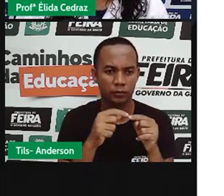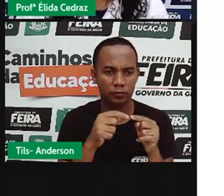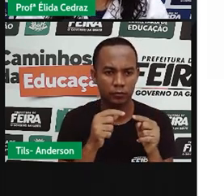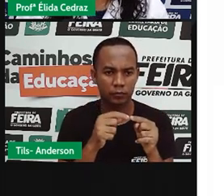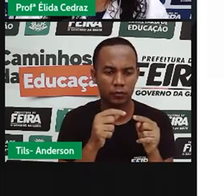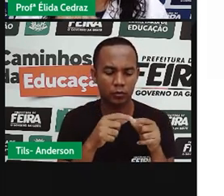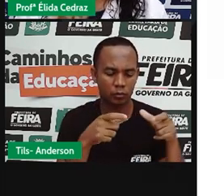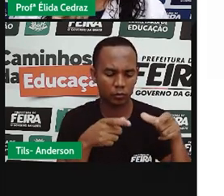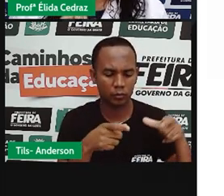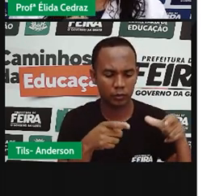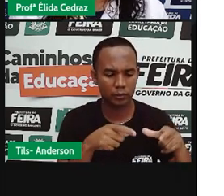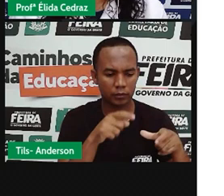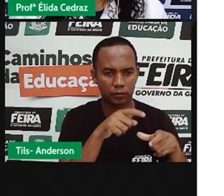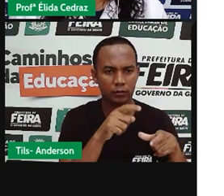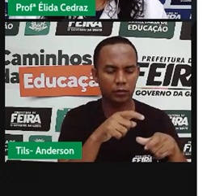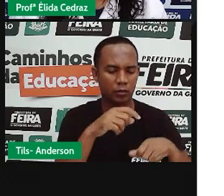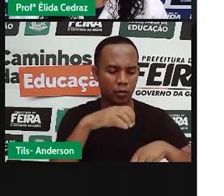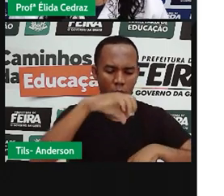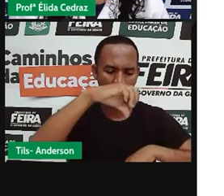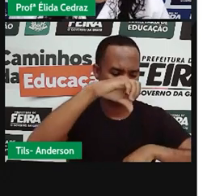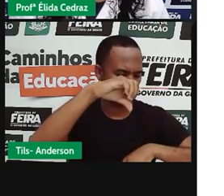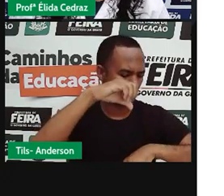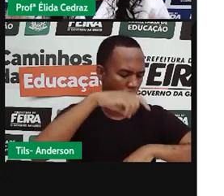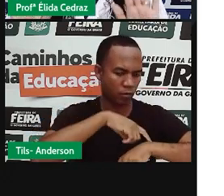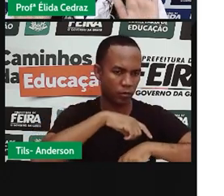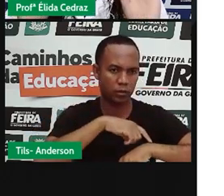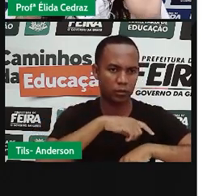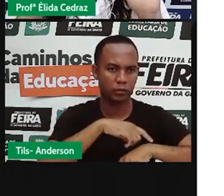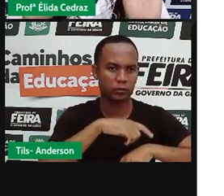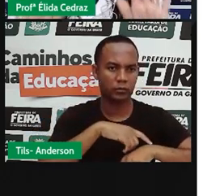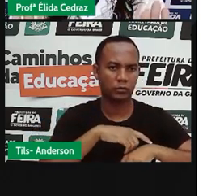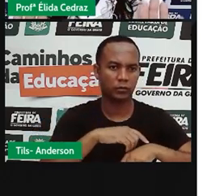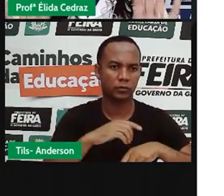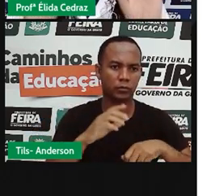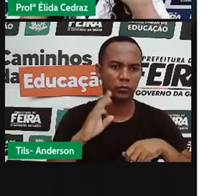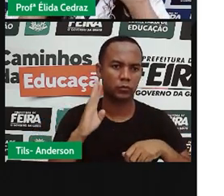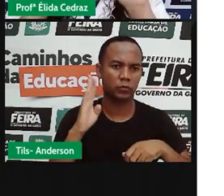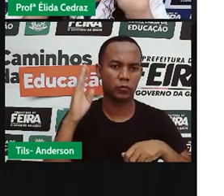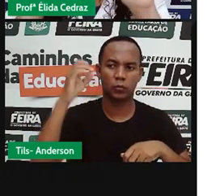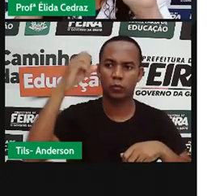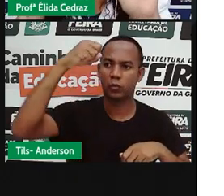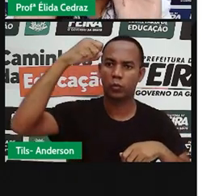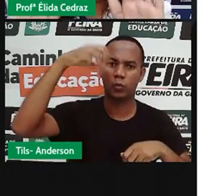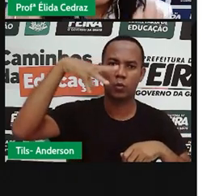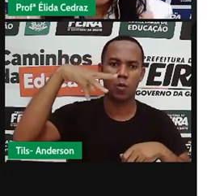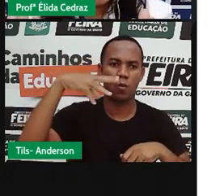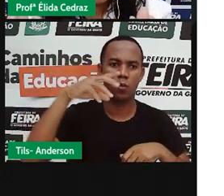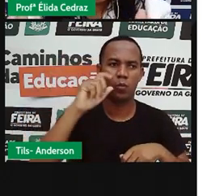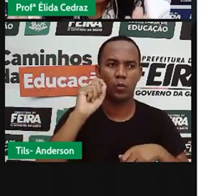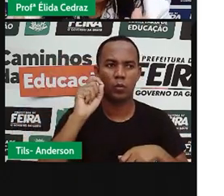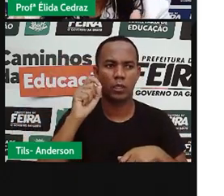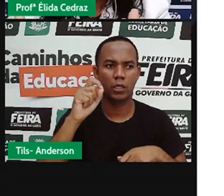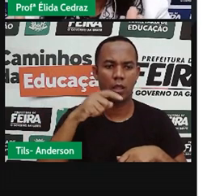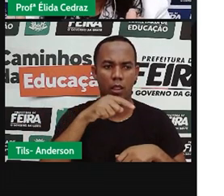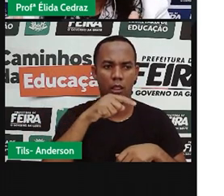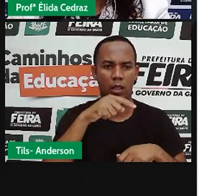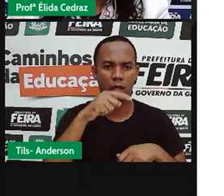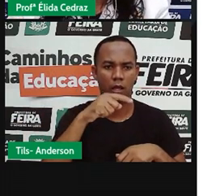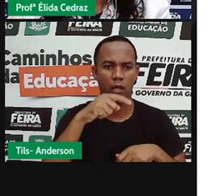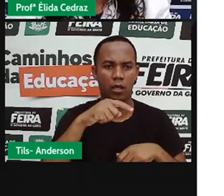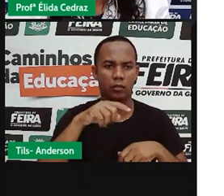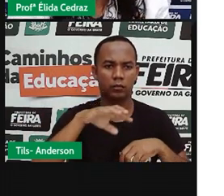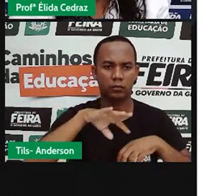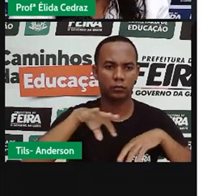a sombra está, nove horas. A sombra bateu o sol, bateu no objeto que você